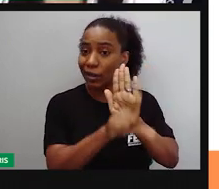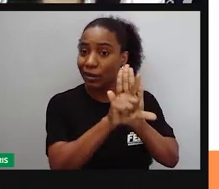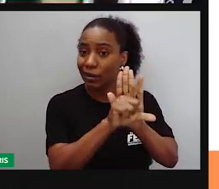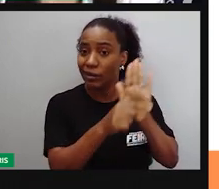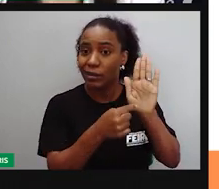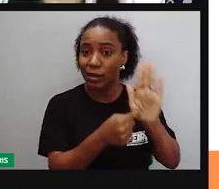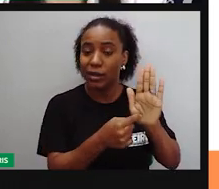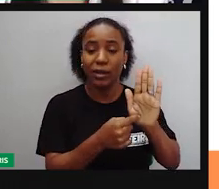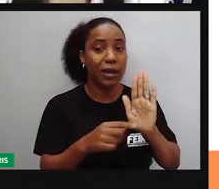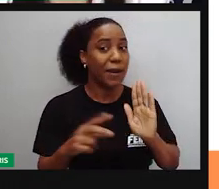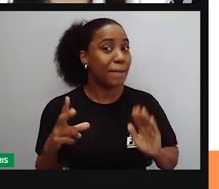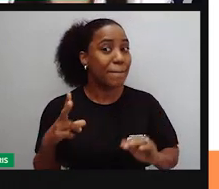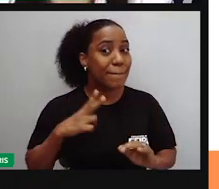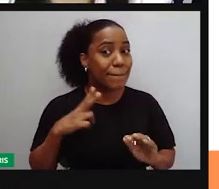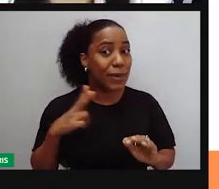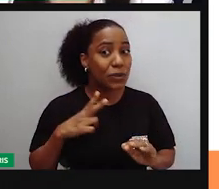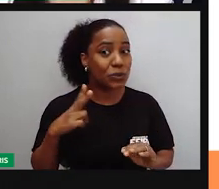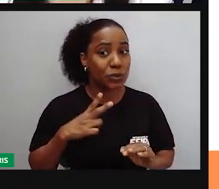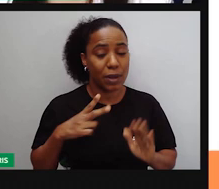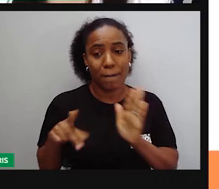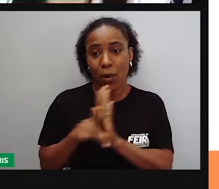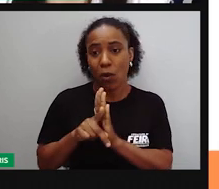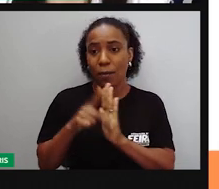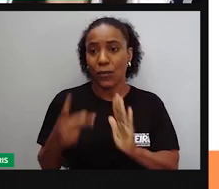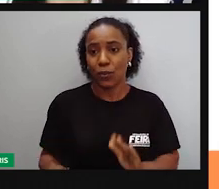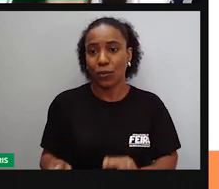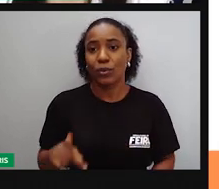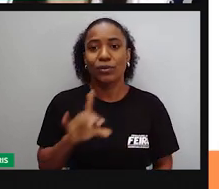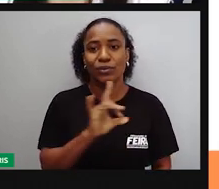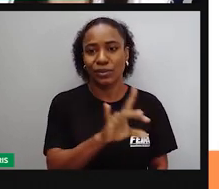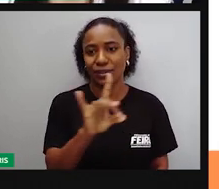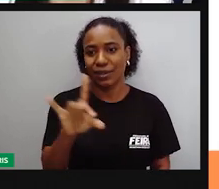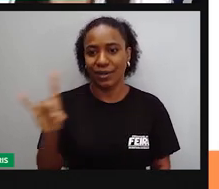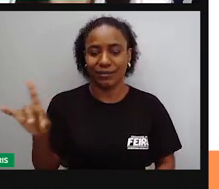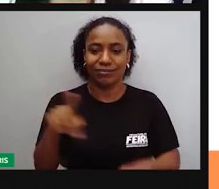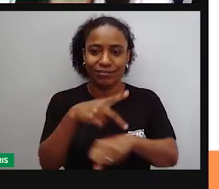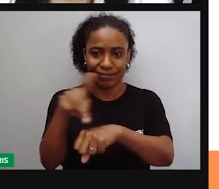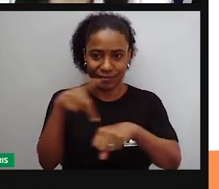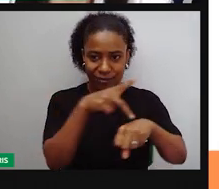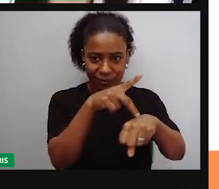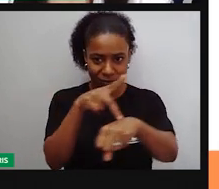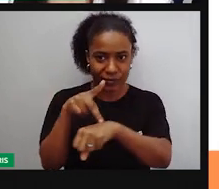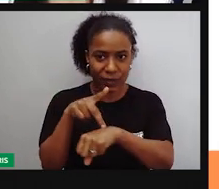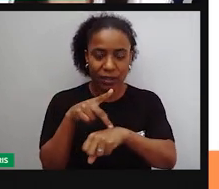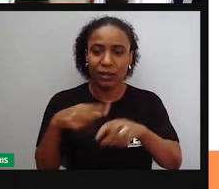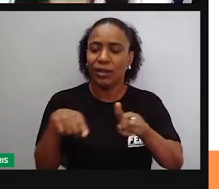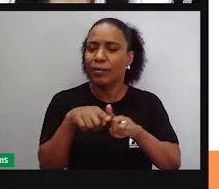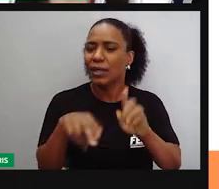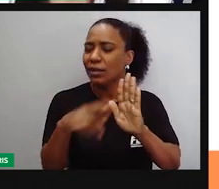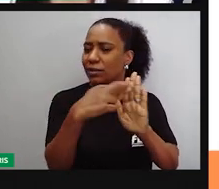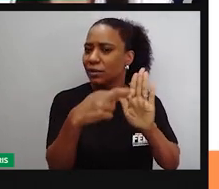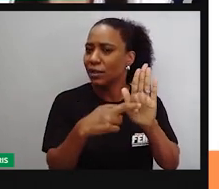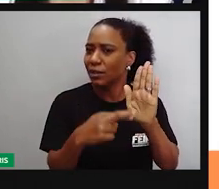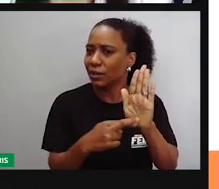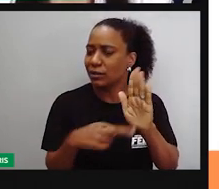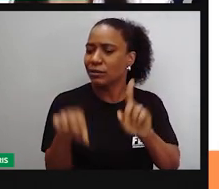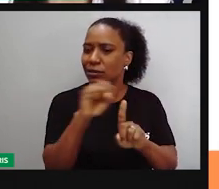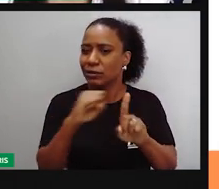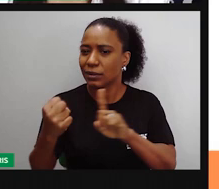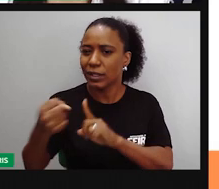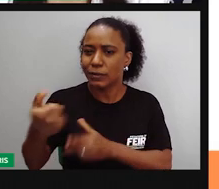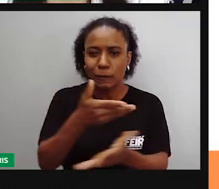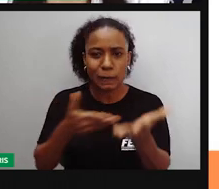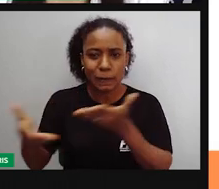particular de cada país. Então, a forma, né? As regras de convivência entre os direitos e os